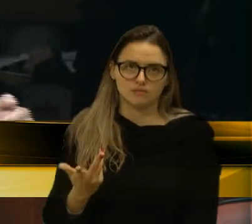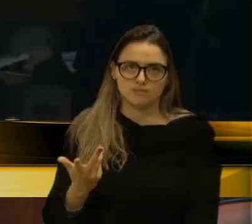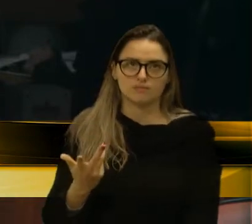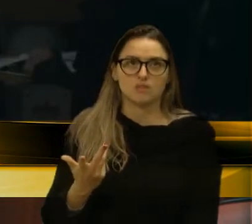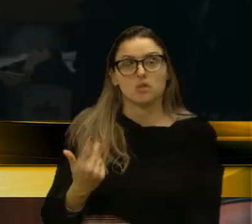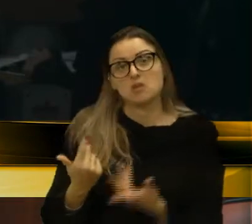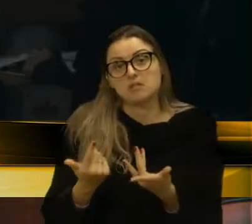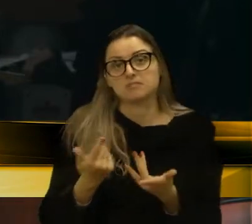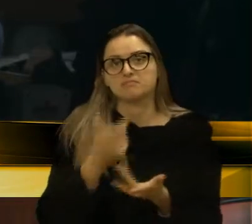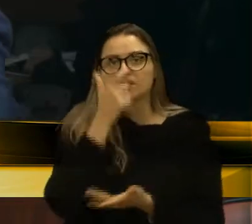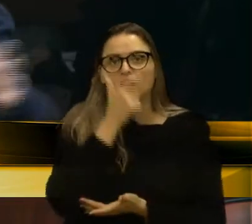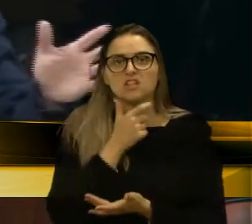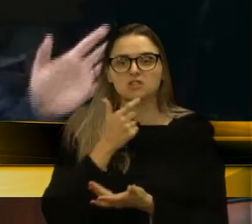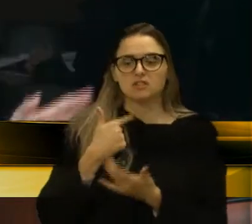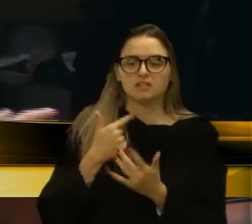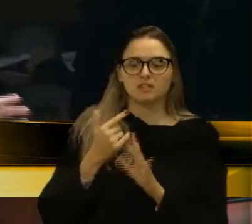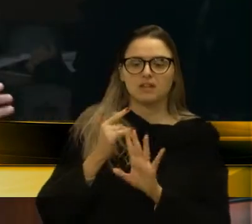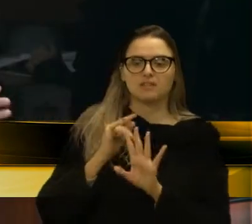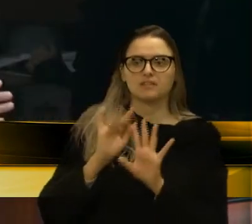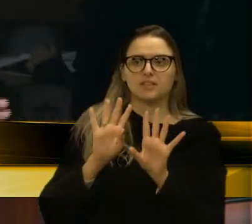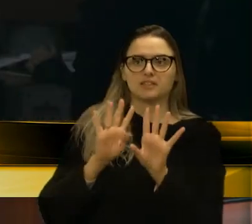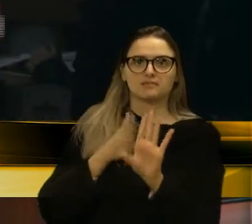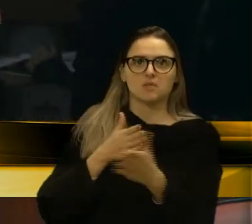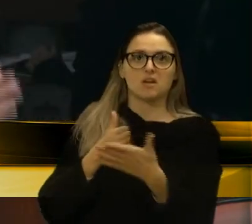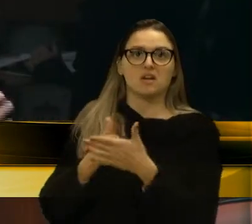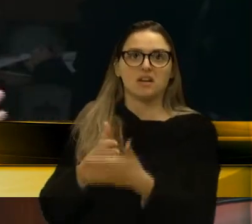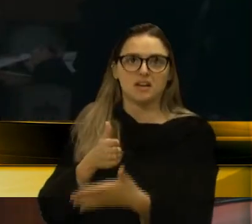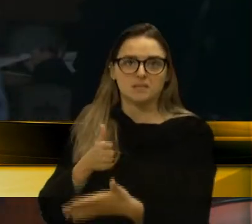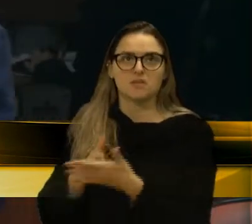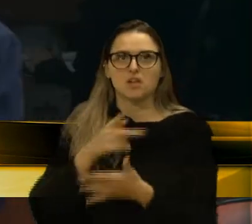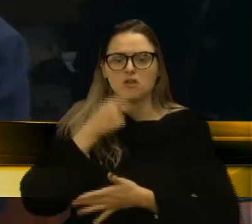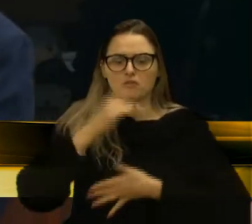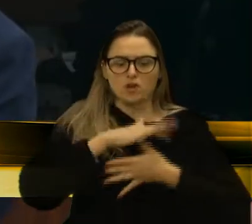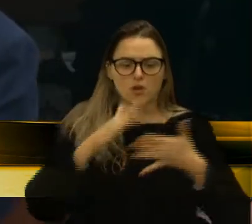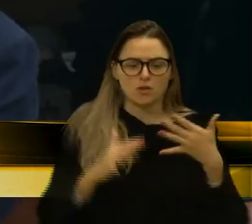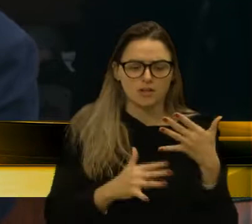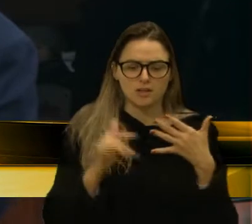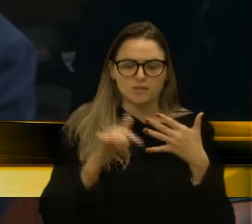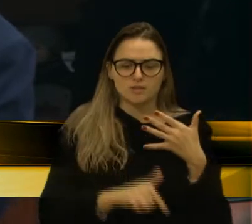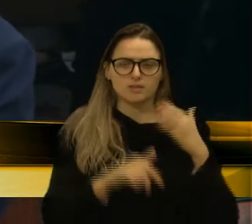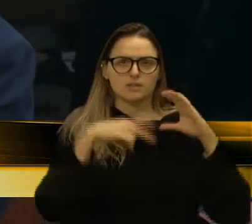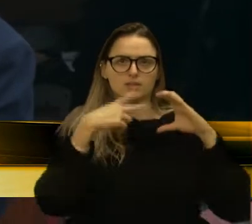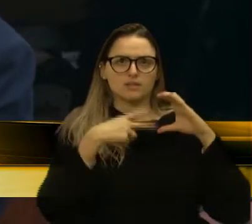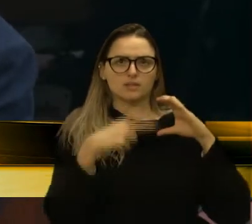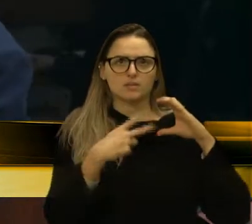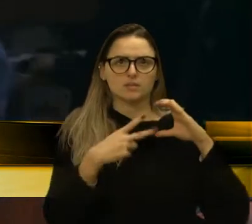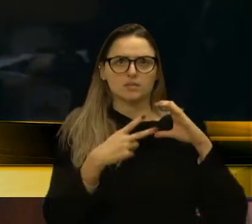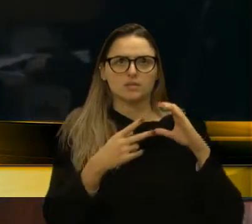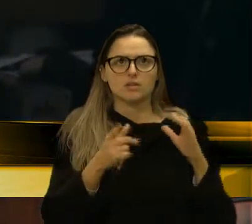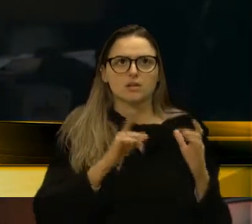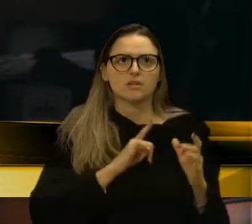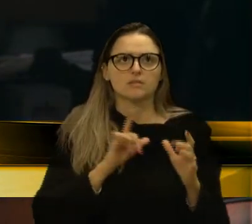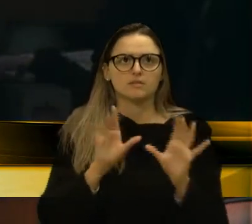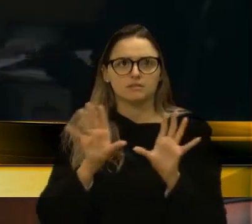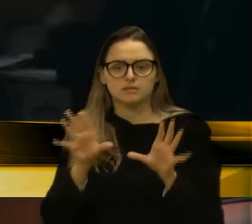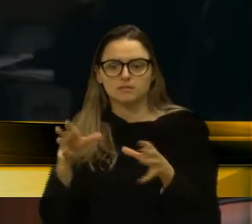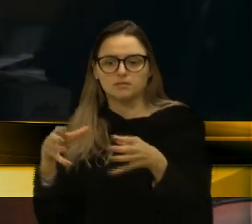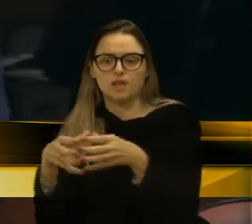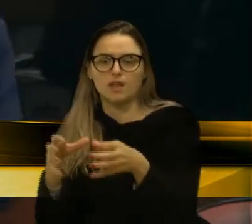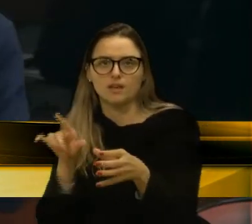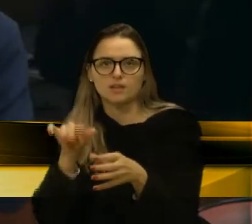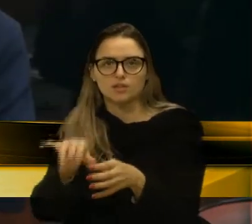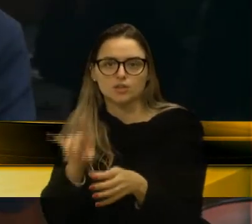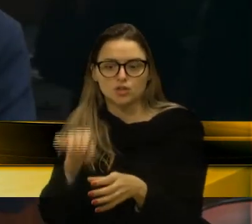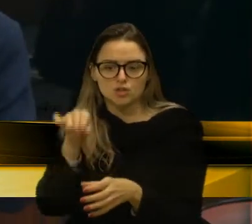Botou grades, portões, falou em libras aqui na casa. Existe o monopólio do vereador Rafael Bueno.